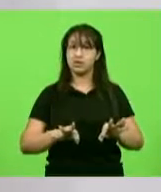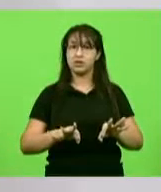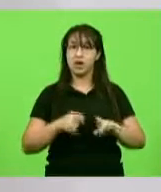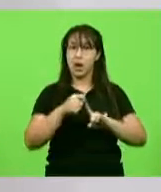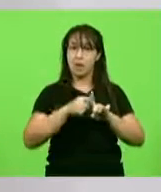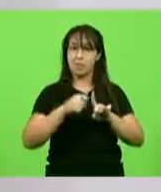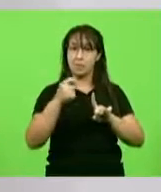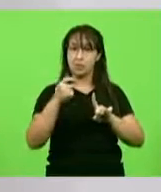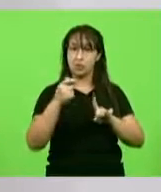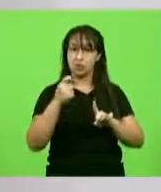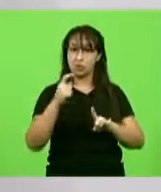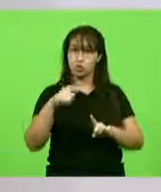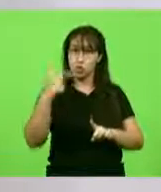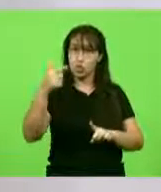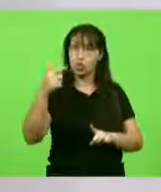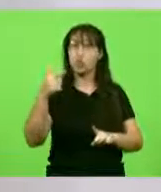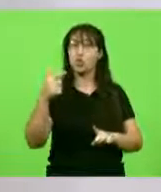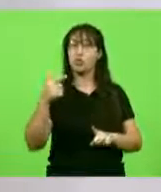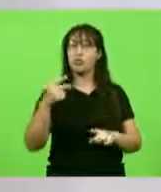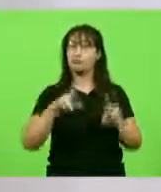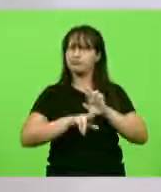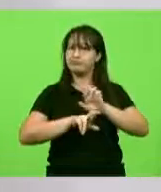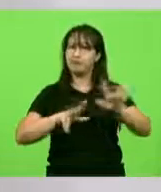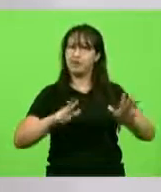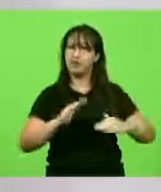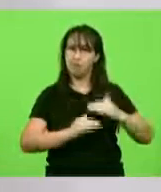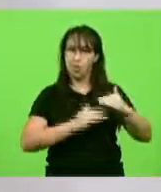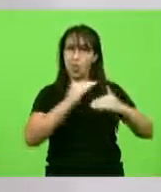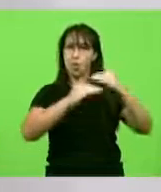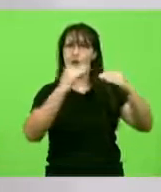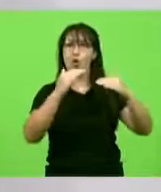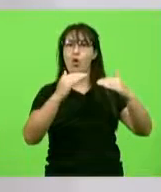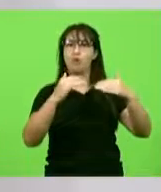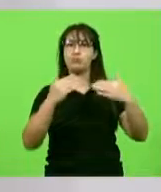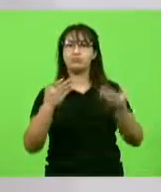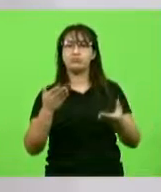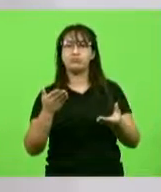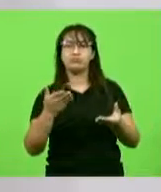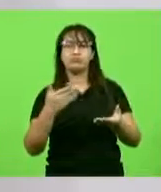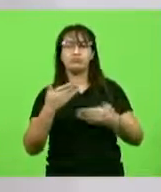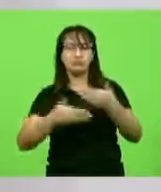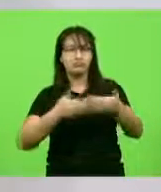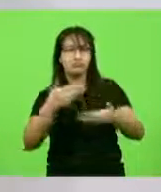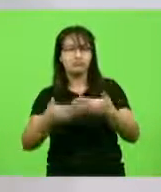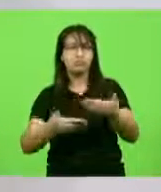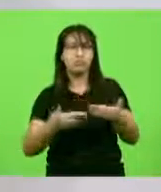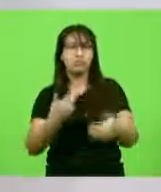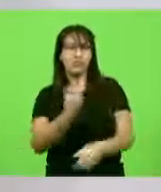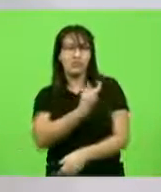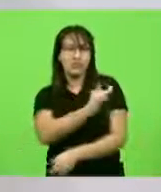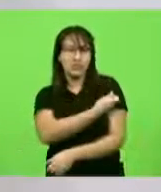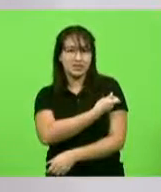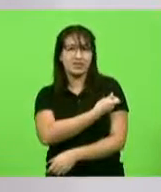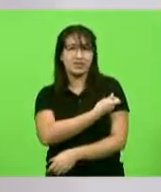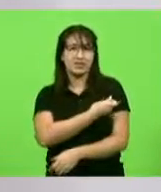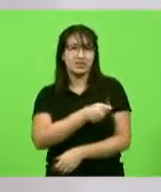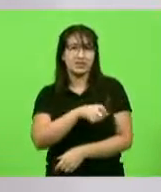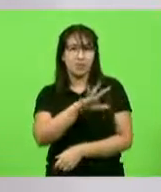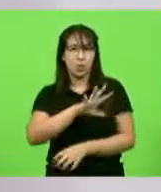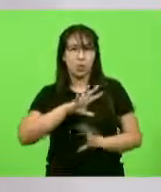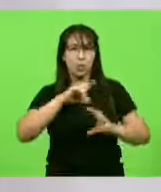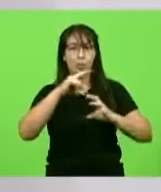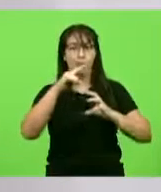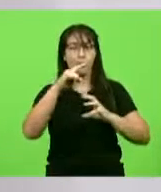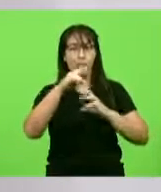será diferente com a evolução do processo de vacinação que nós temos hoje no Brasil, que até